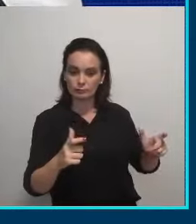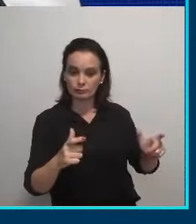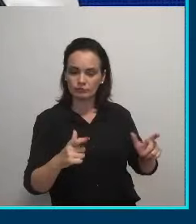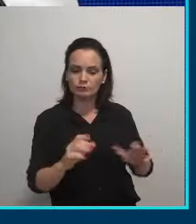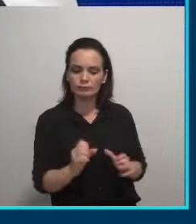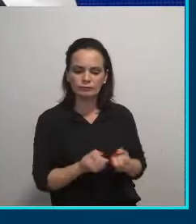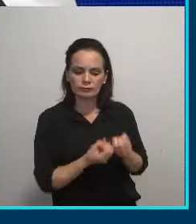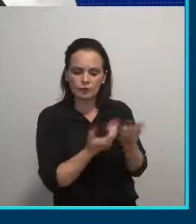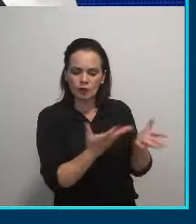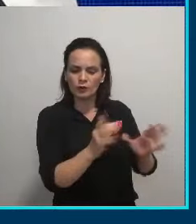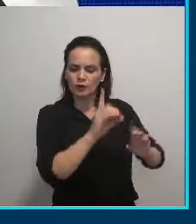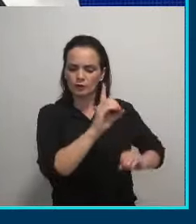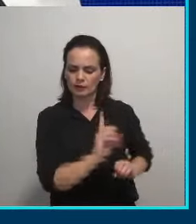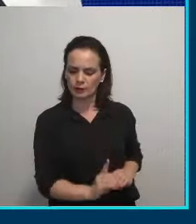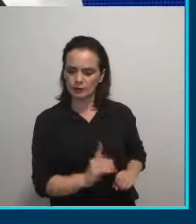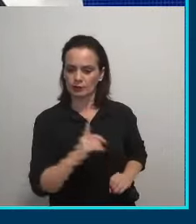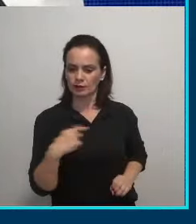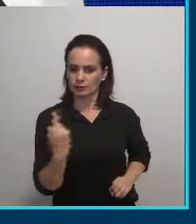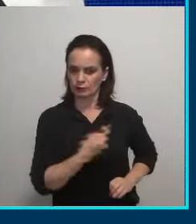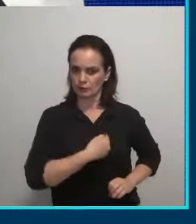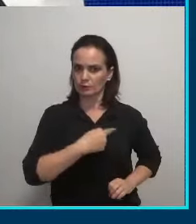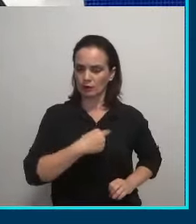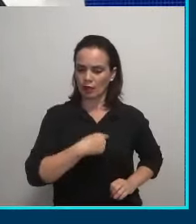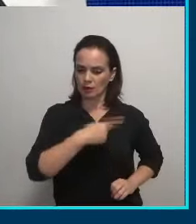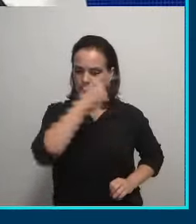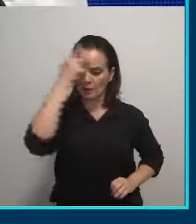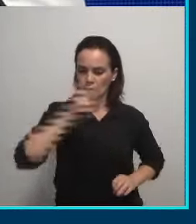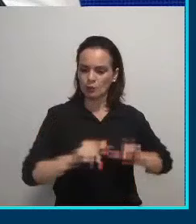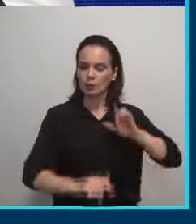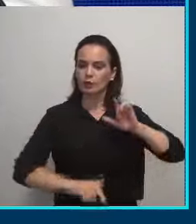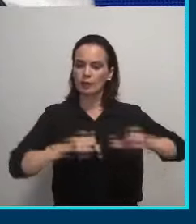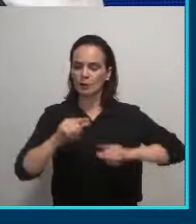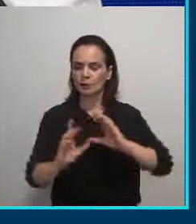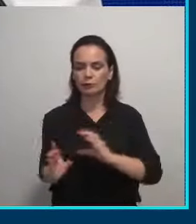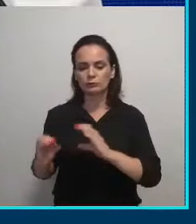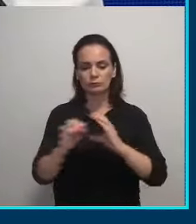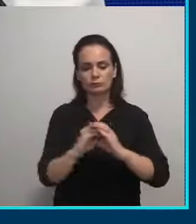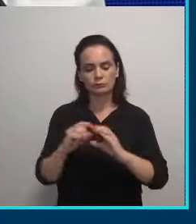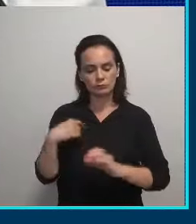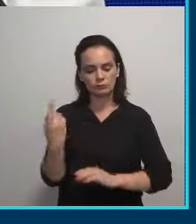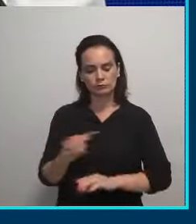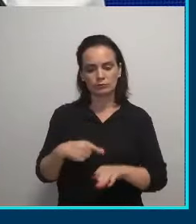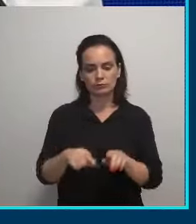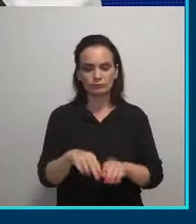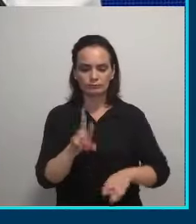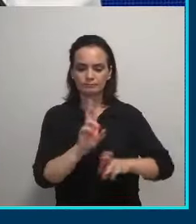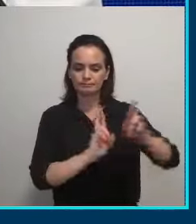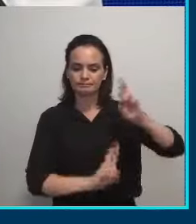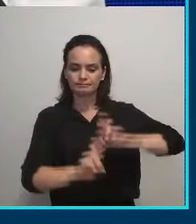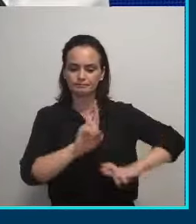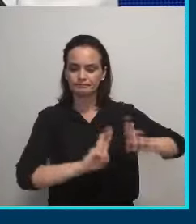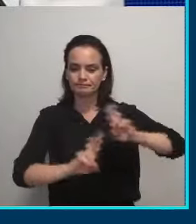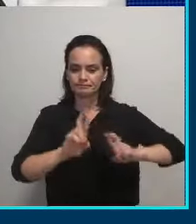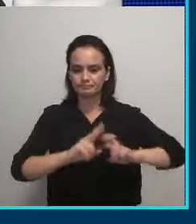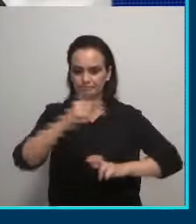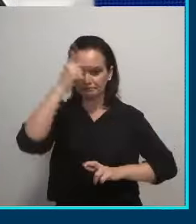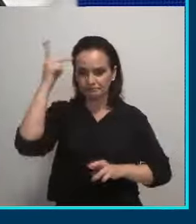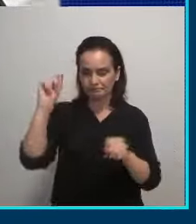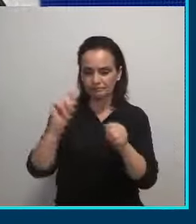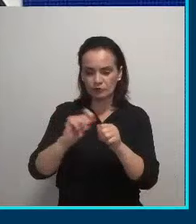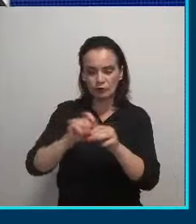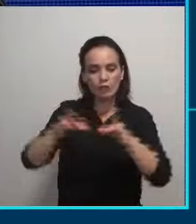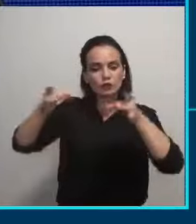asseguramos o direito do trabalhador, do cooperado, e vamos monitorar para que ninguém faça o descarte regular.